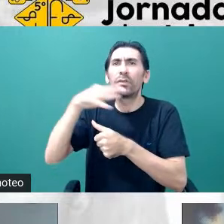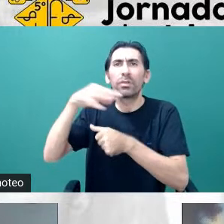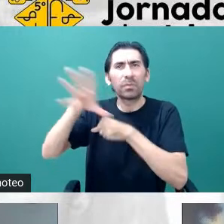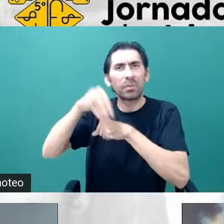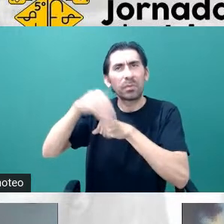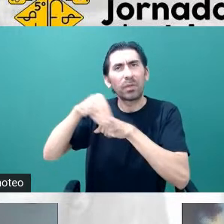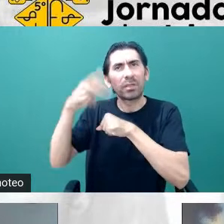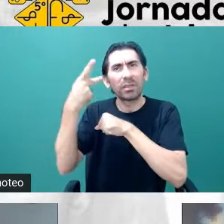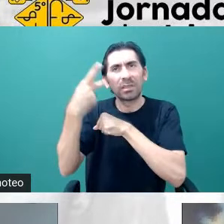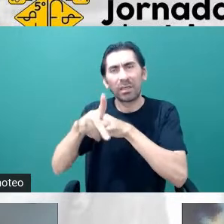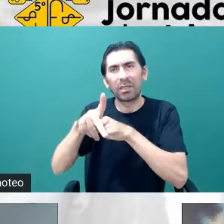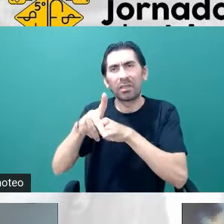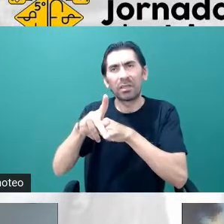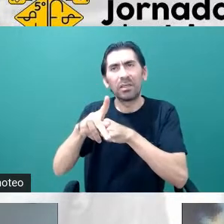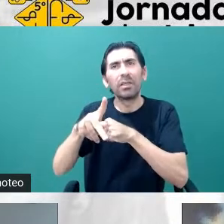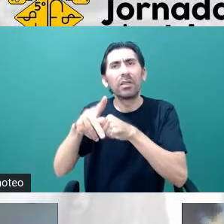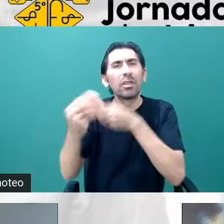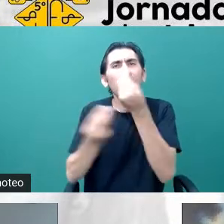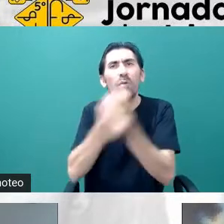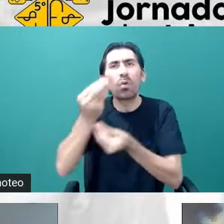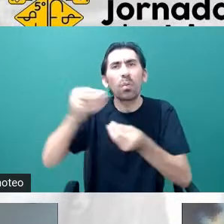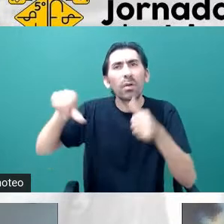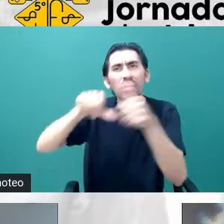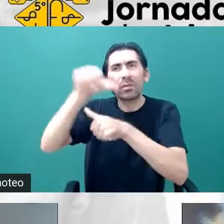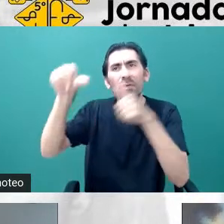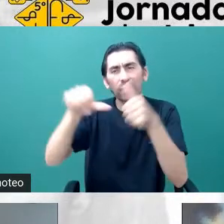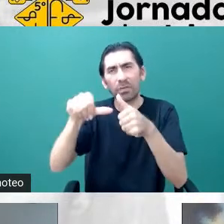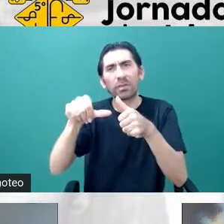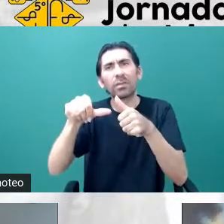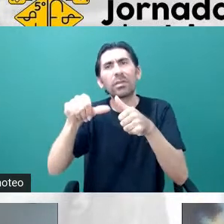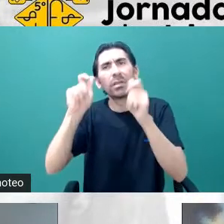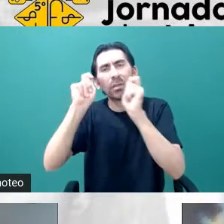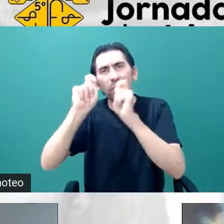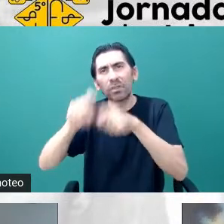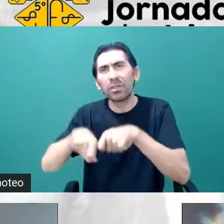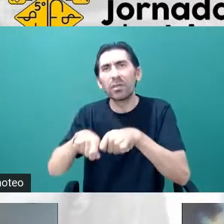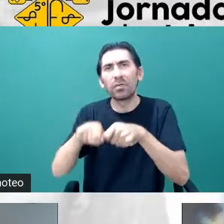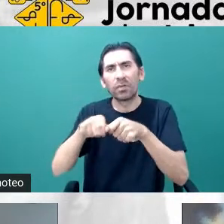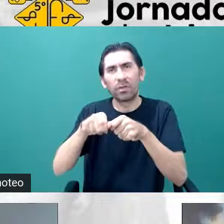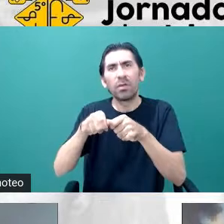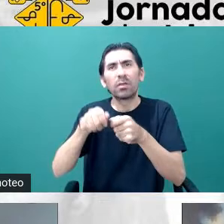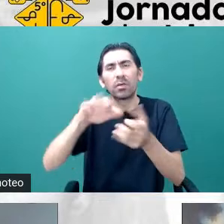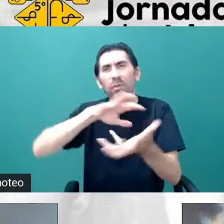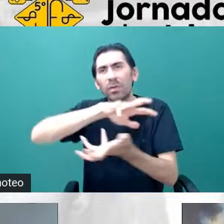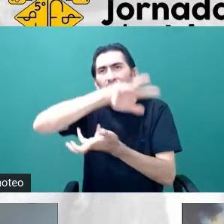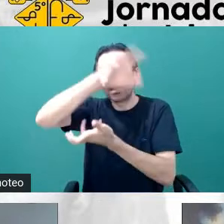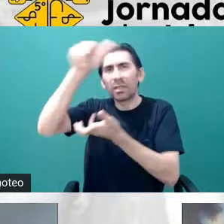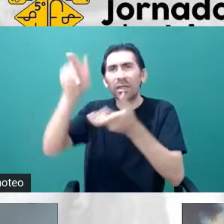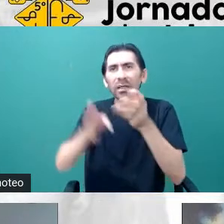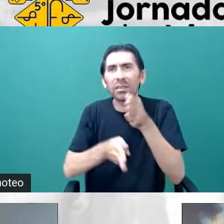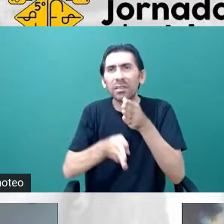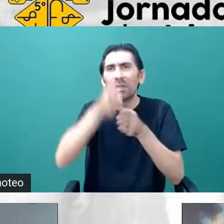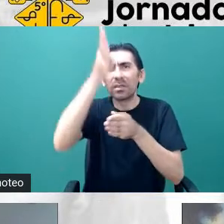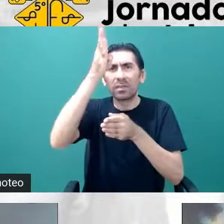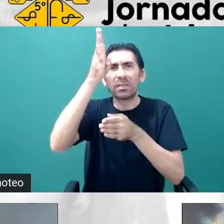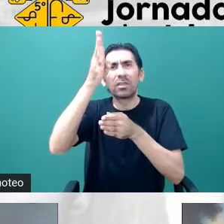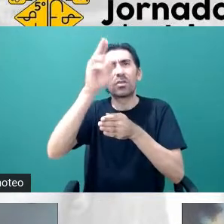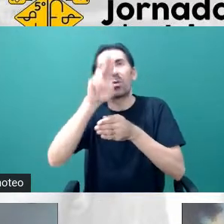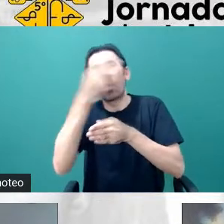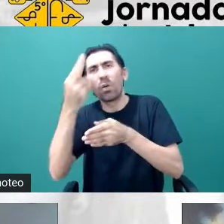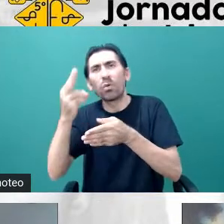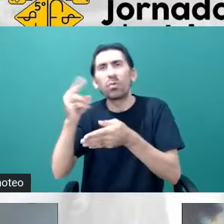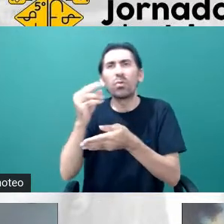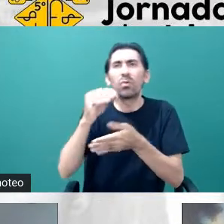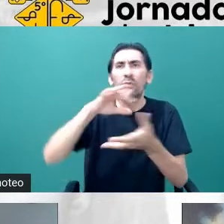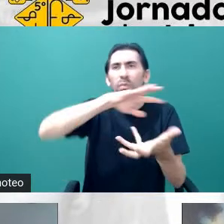como sua própria morfologia. Então, ela pode mudar de uma galáxia espiral a uma galáxia que a chama de galáxia lenticular, que tem um